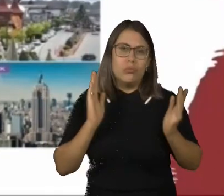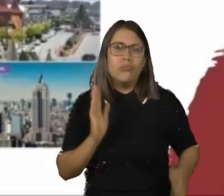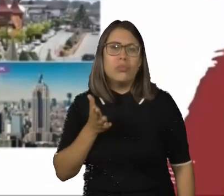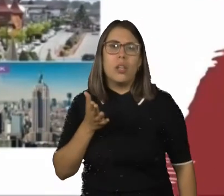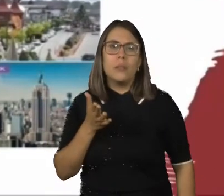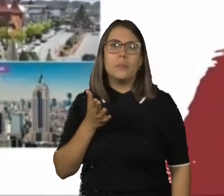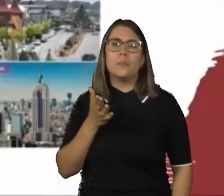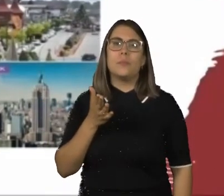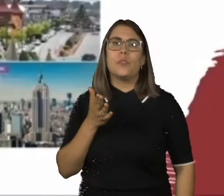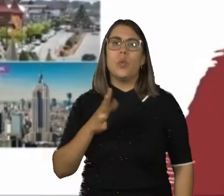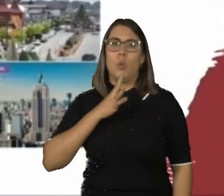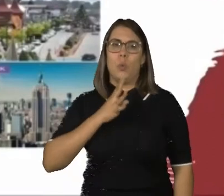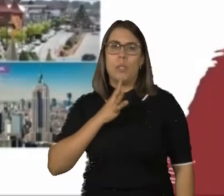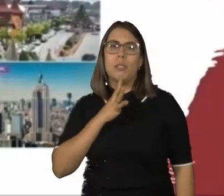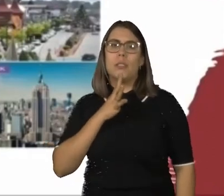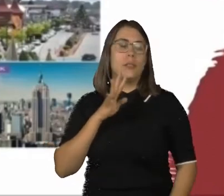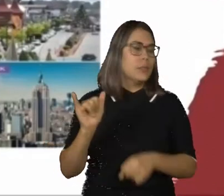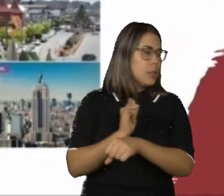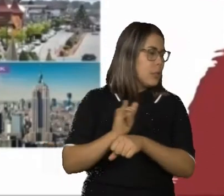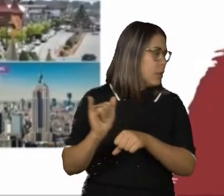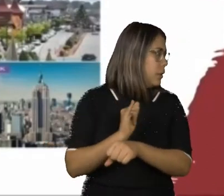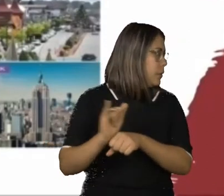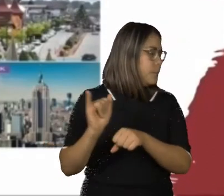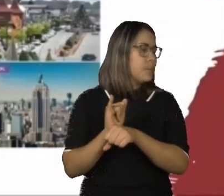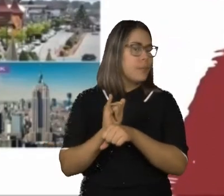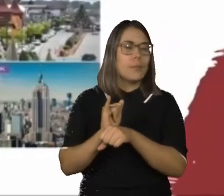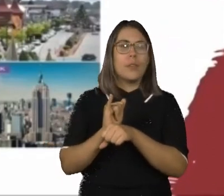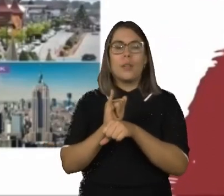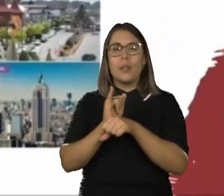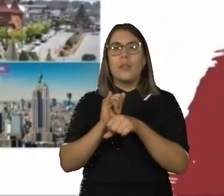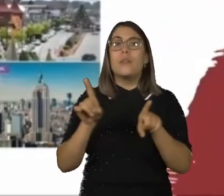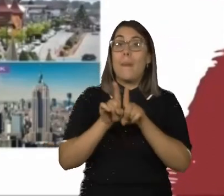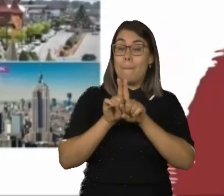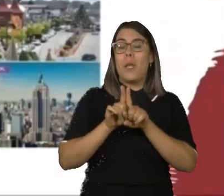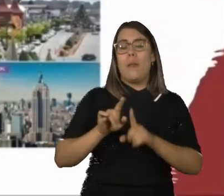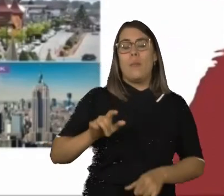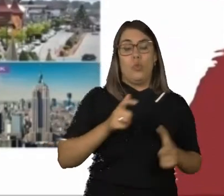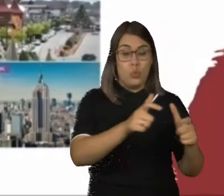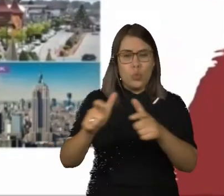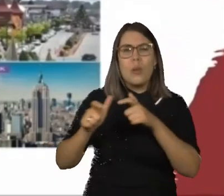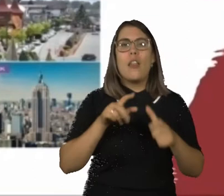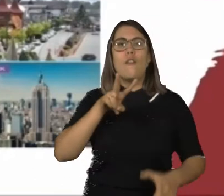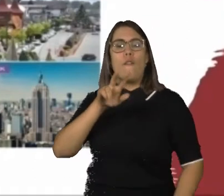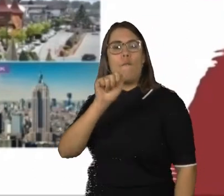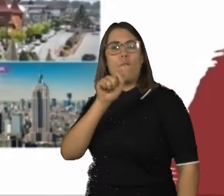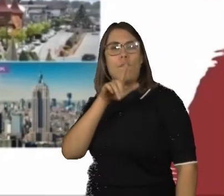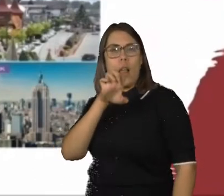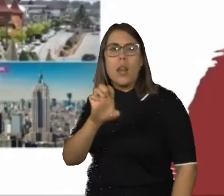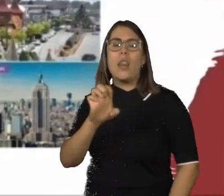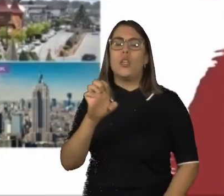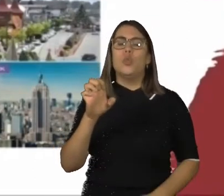da Disney, conhecer os bastidores, backstage. A gente leva alunos para o Vale do Silício. E eu quero frisar aqui que o Vale do Silício,